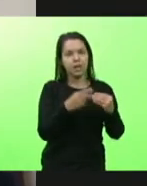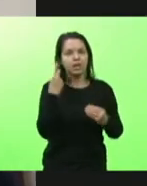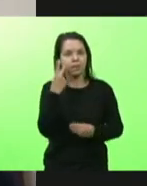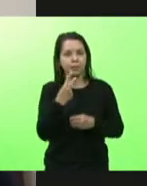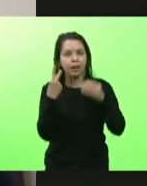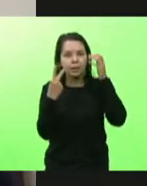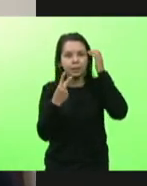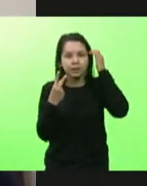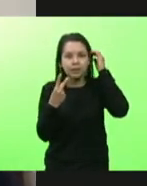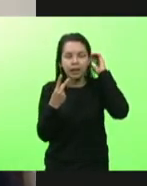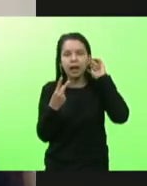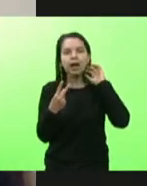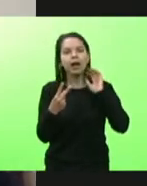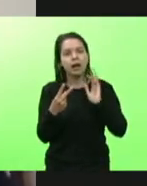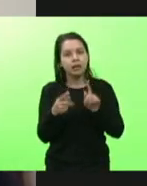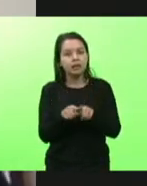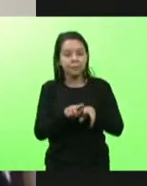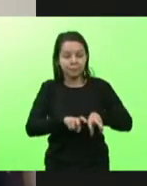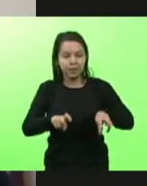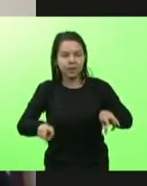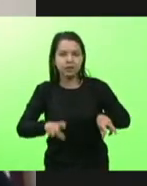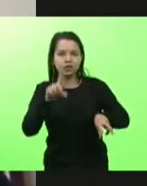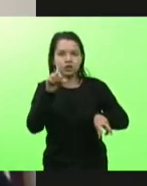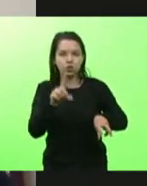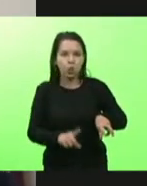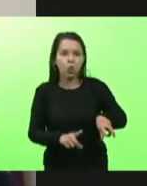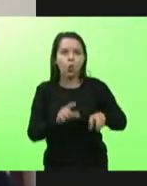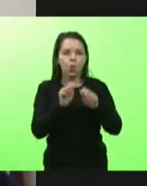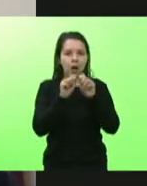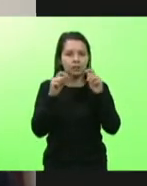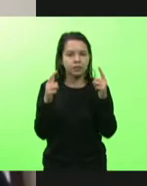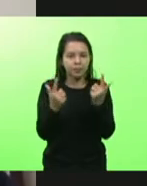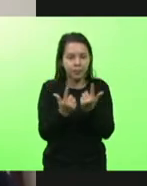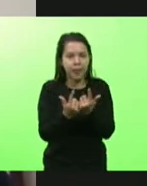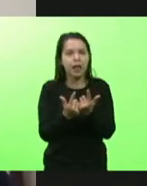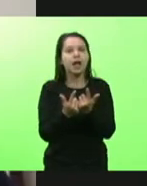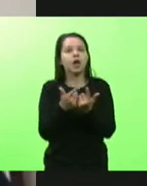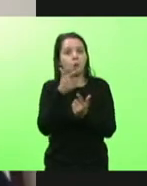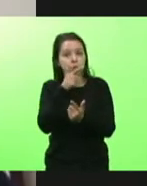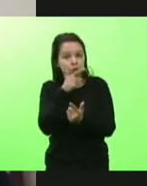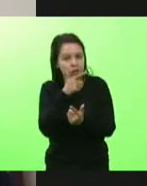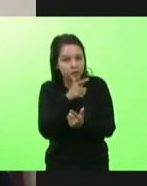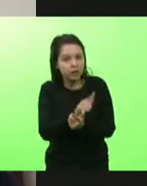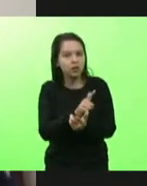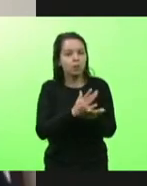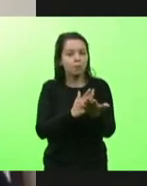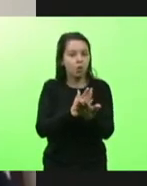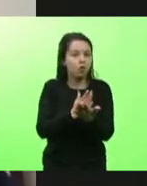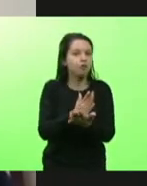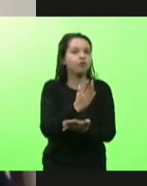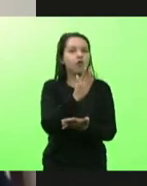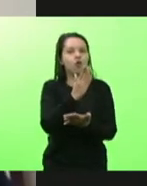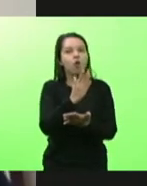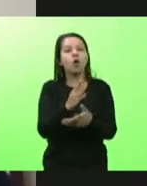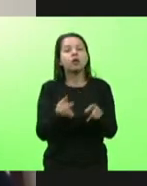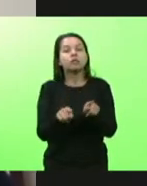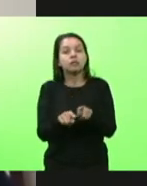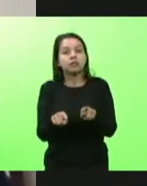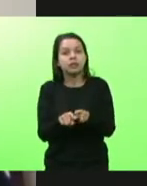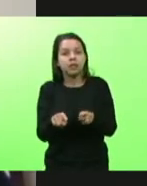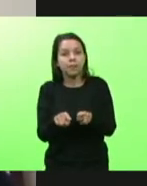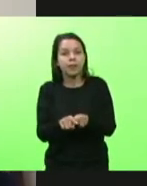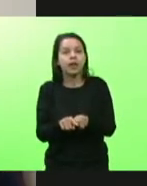e a mesma diretora da Assembleia, que permitiu que isso acontecesse, o secretário, sempre